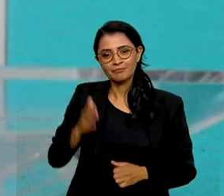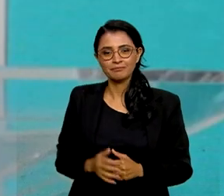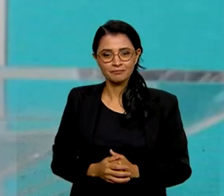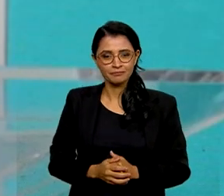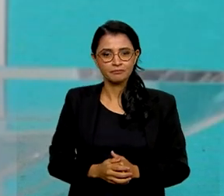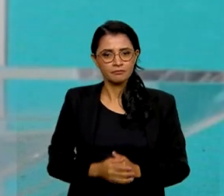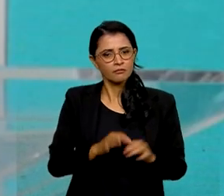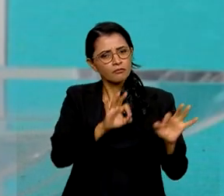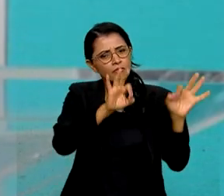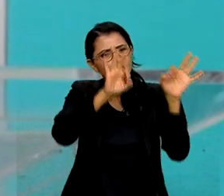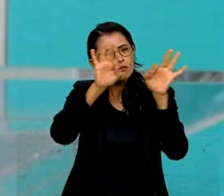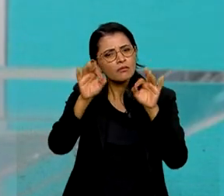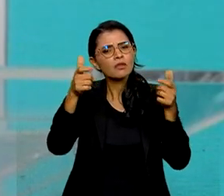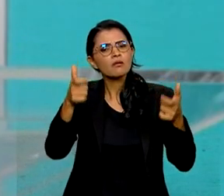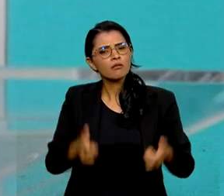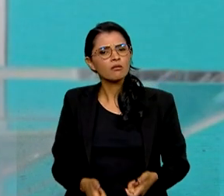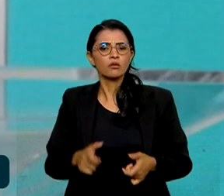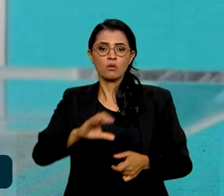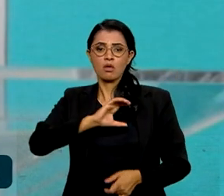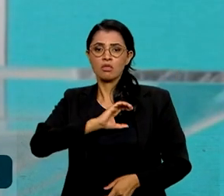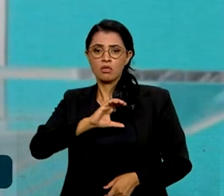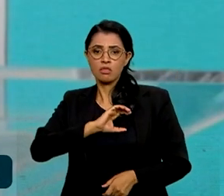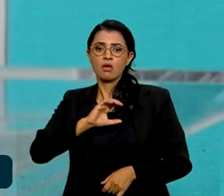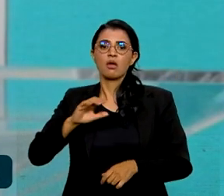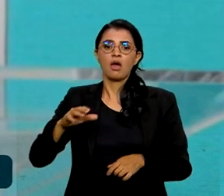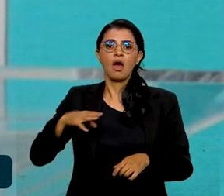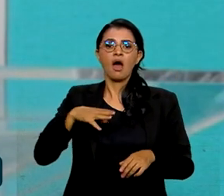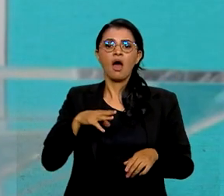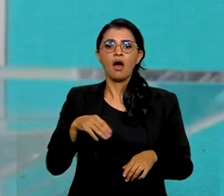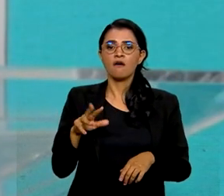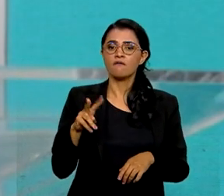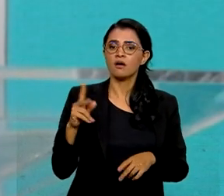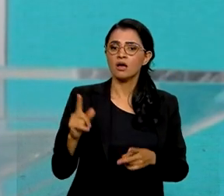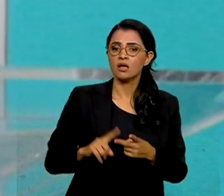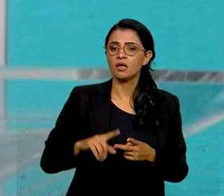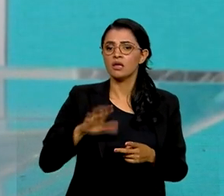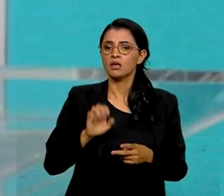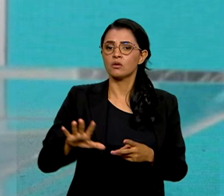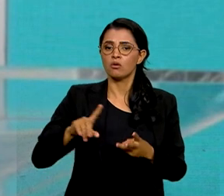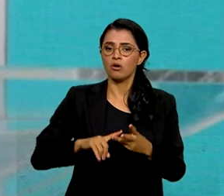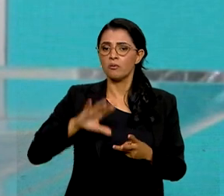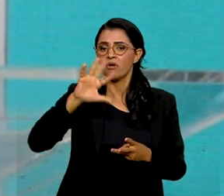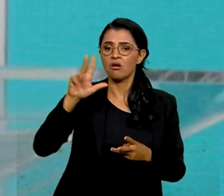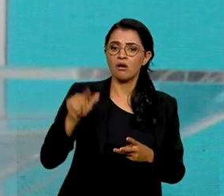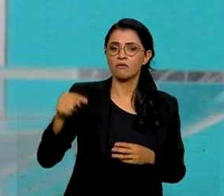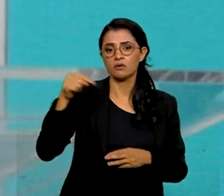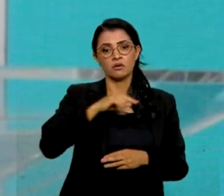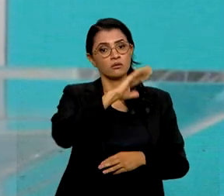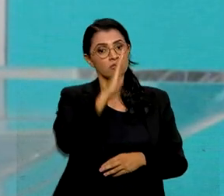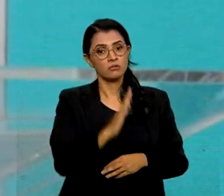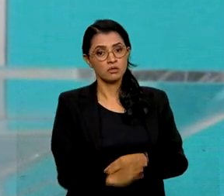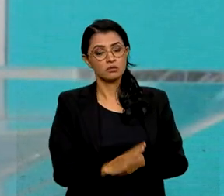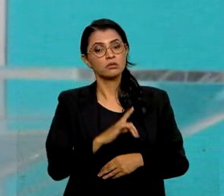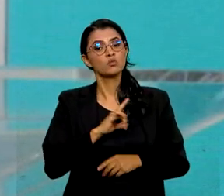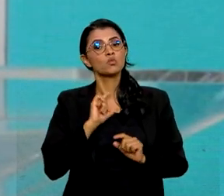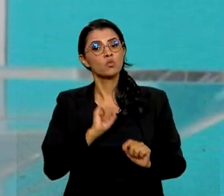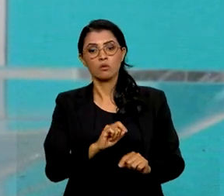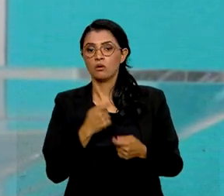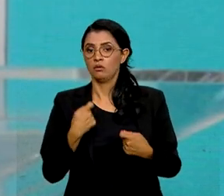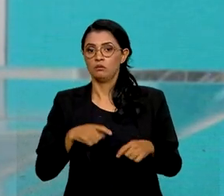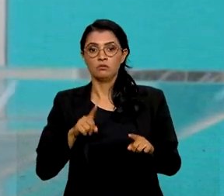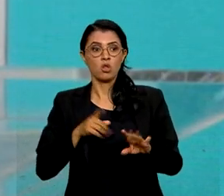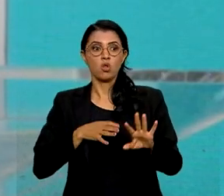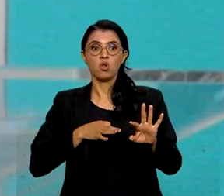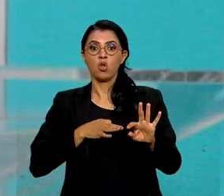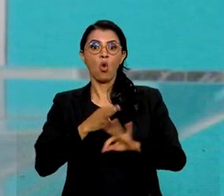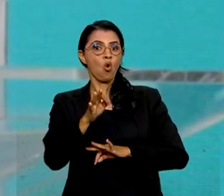A gente está acompanhando isso no Canadá, no Havaí, na Europa, na África, aqui no Brasil. A gente nem precisa ir